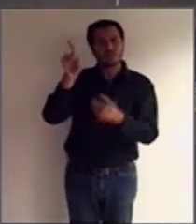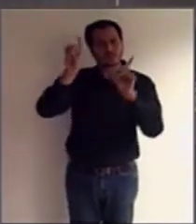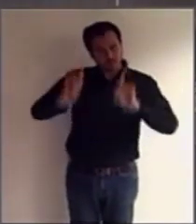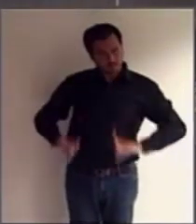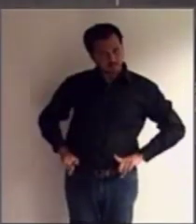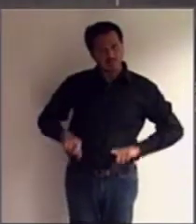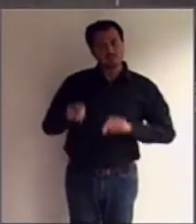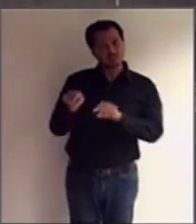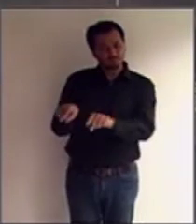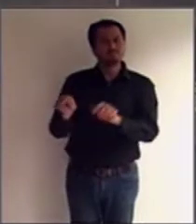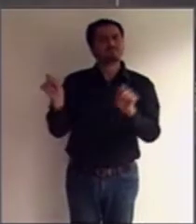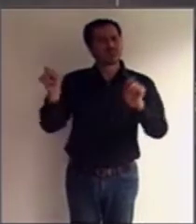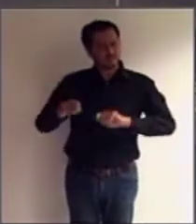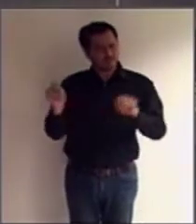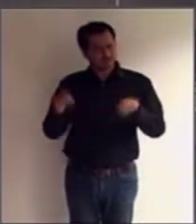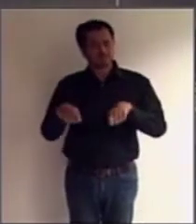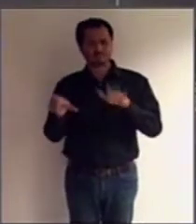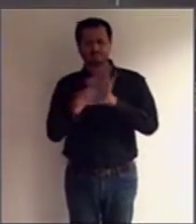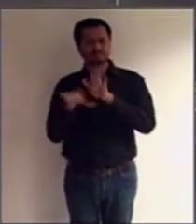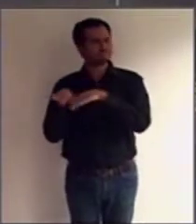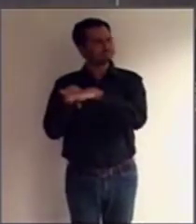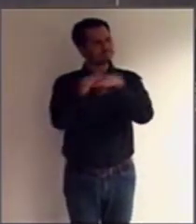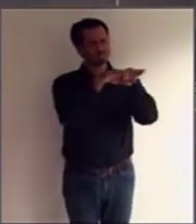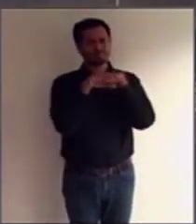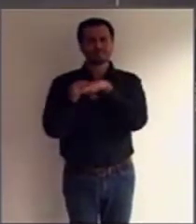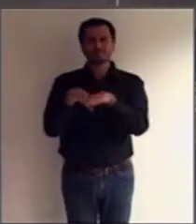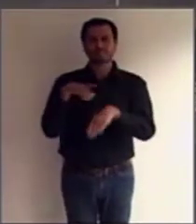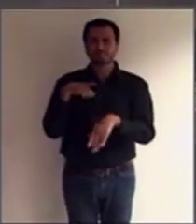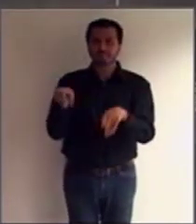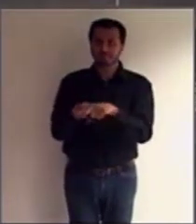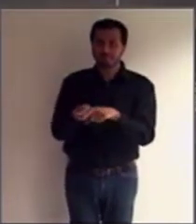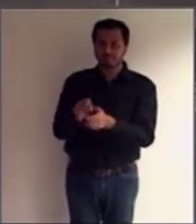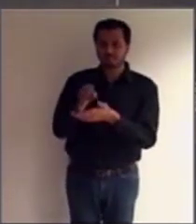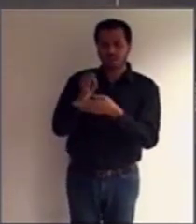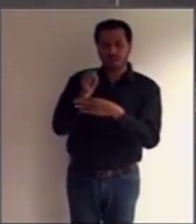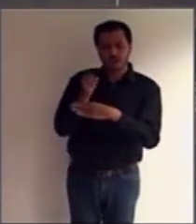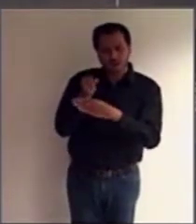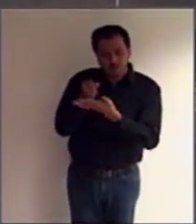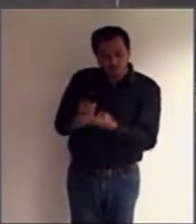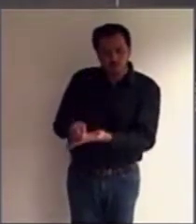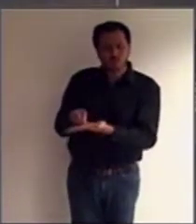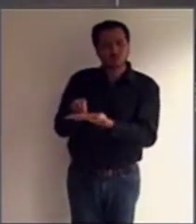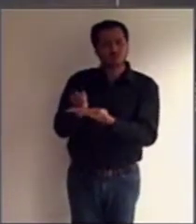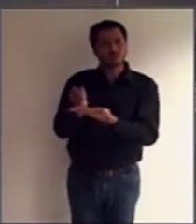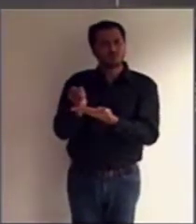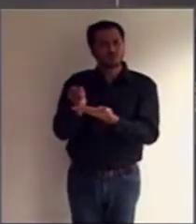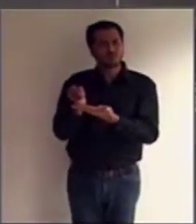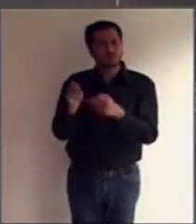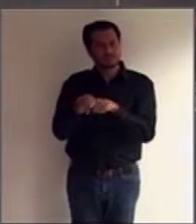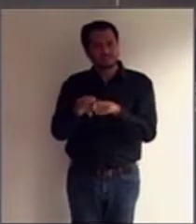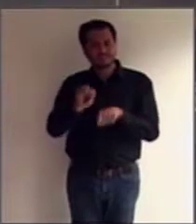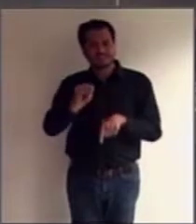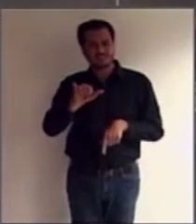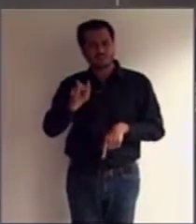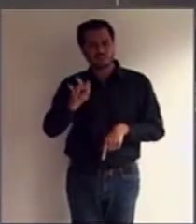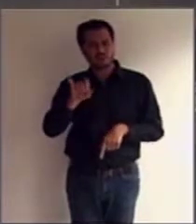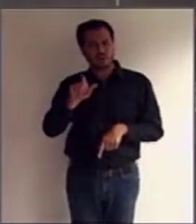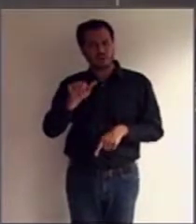capacidade legal e diz que os apoios ou salvaguardas, como o caso da interdição, devem ser proporcionais